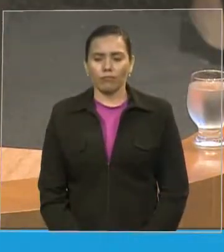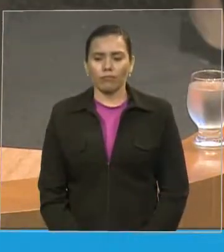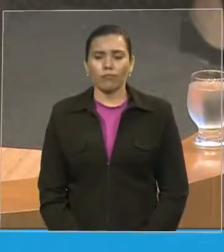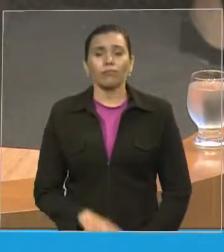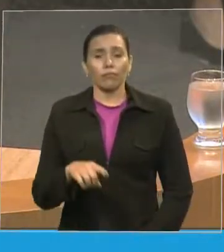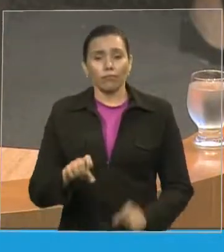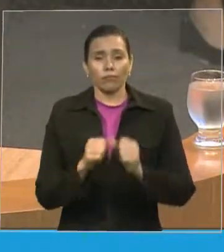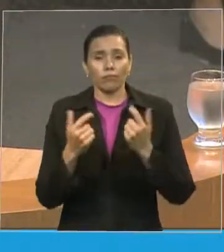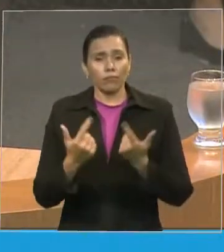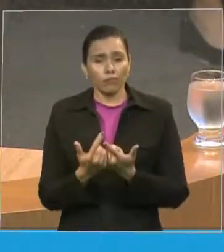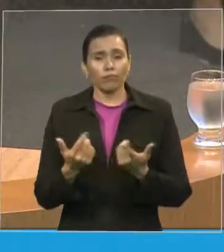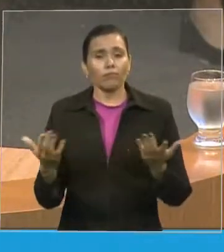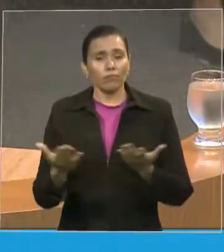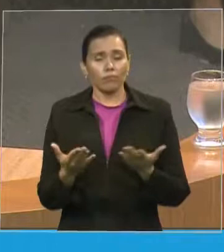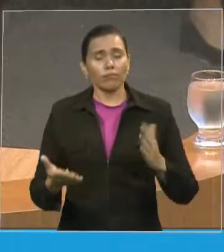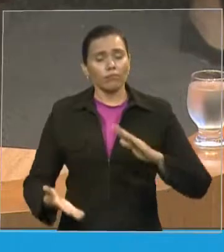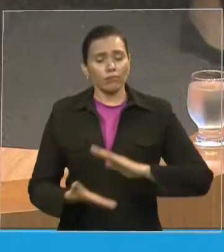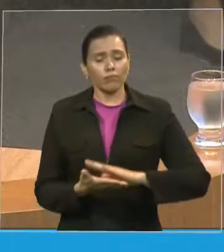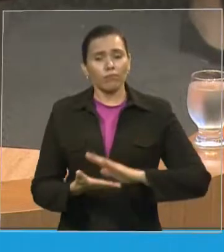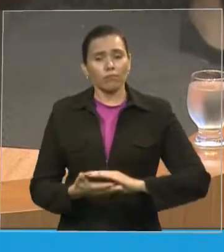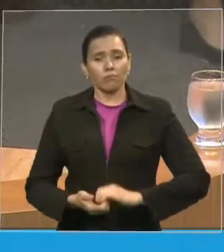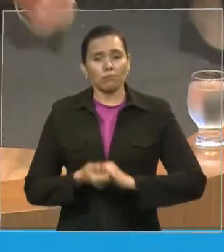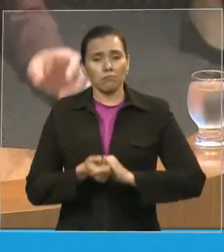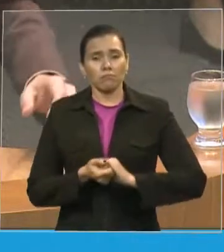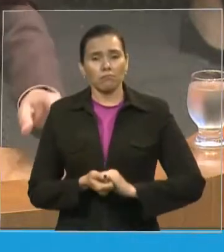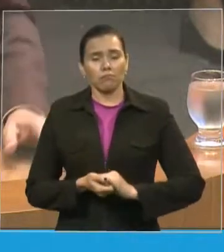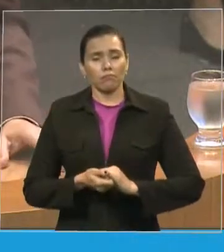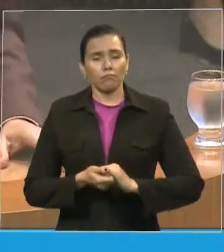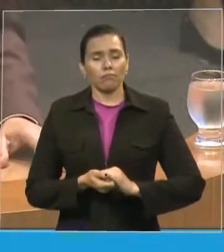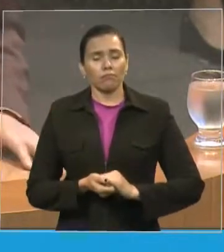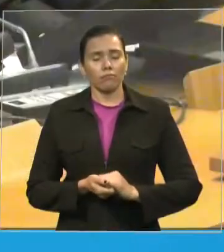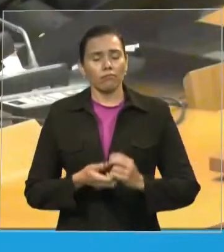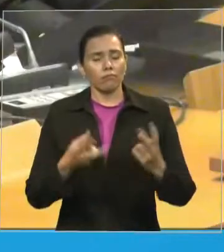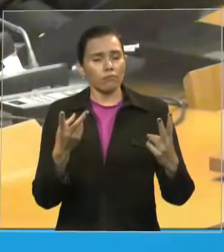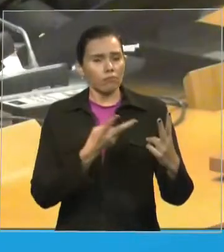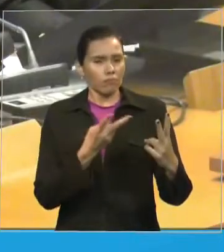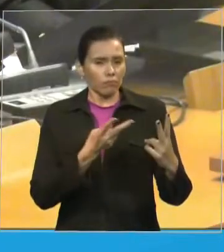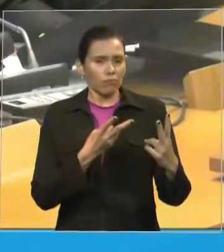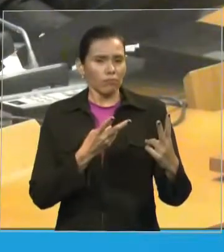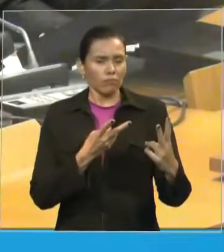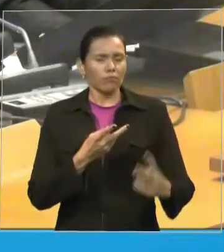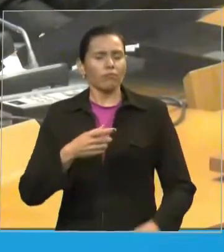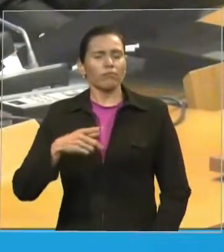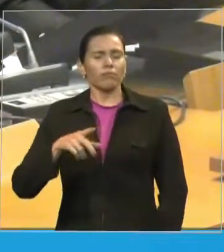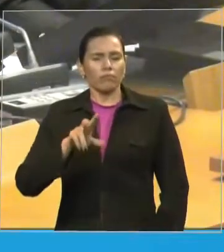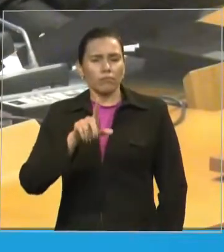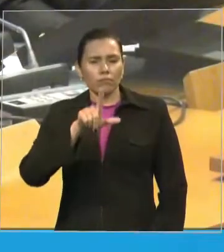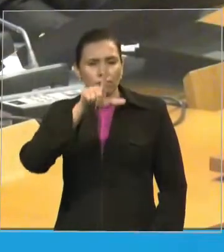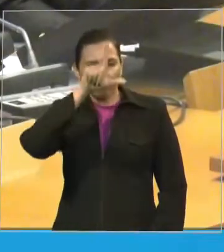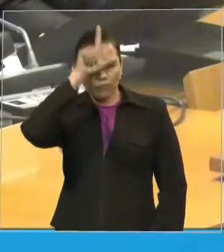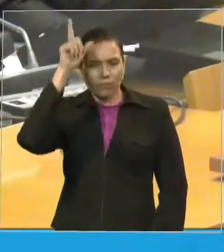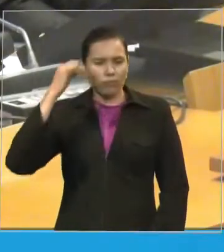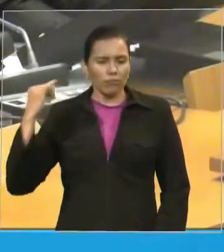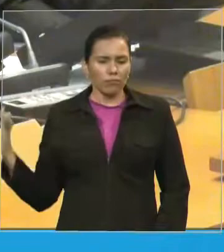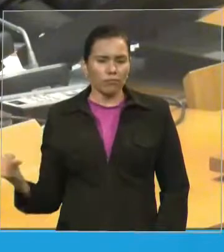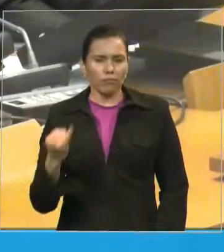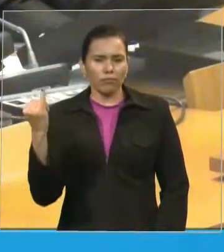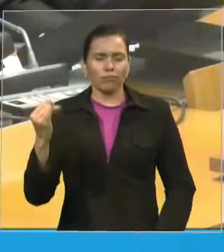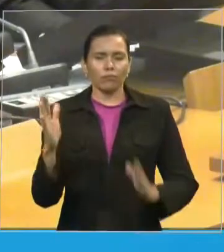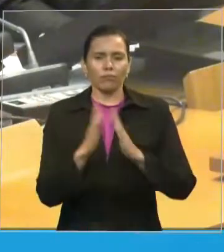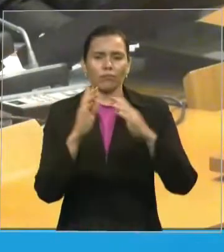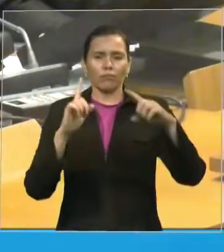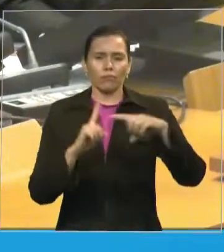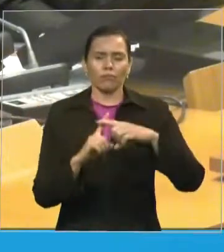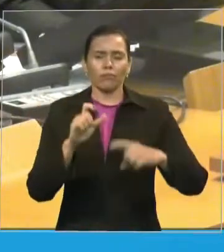dois grandes líderes da Assembleia de Deus no Brasil